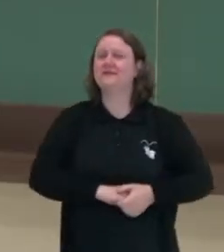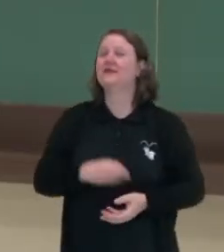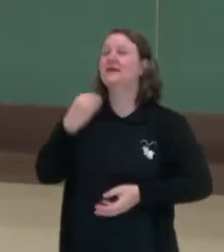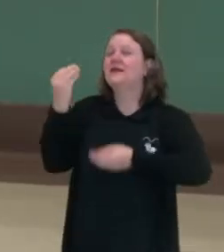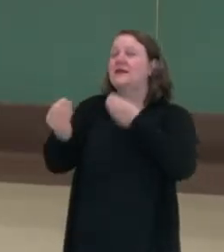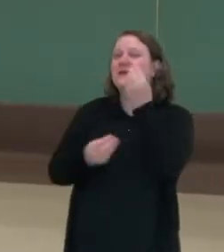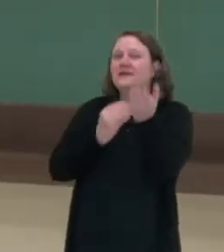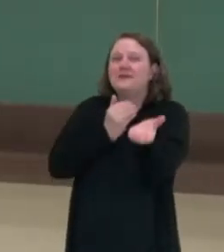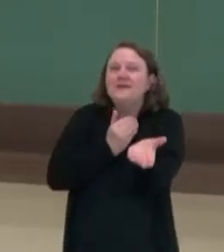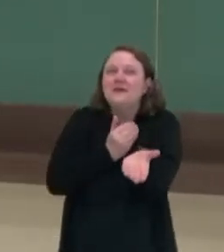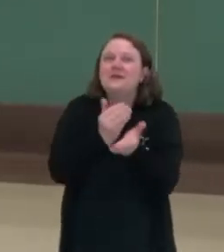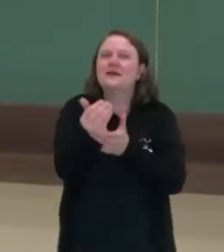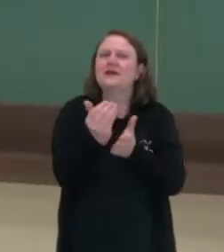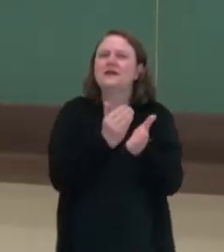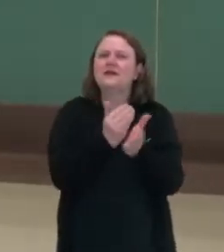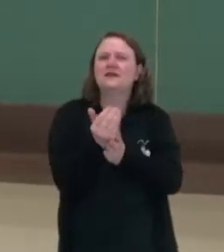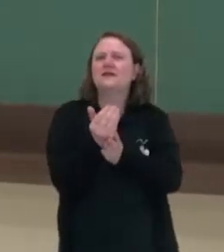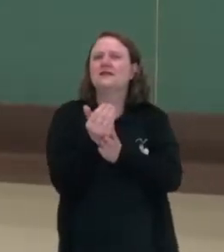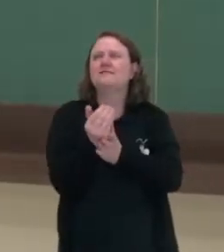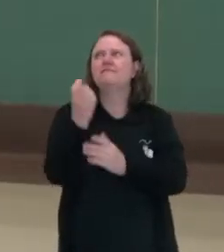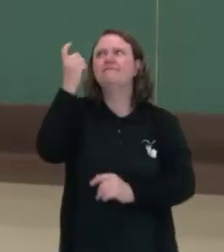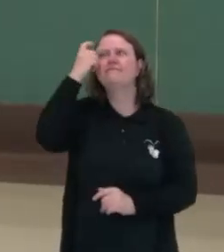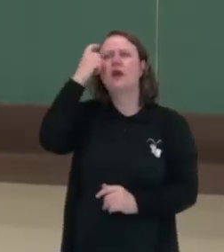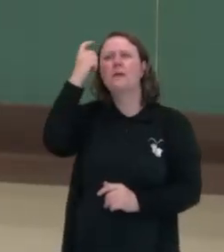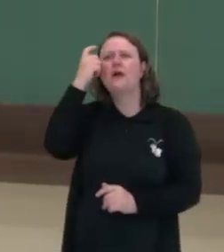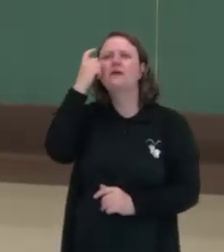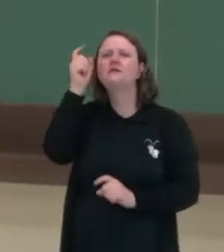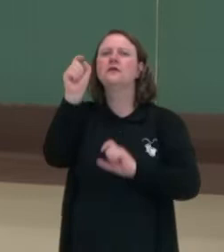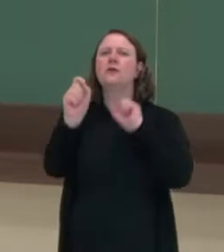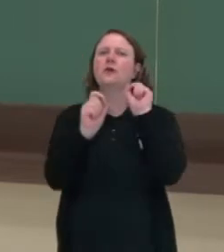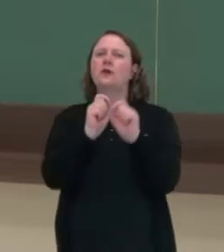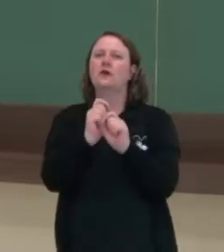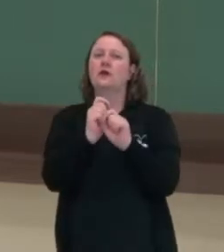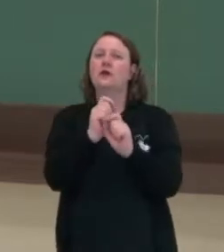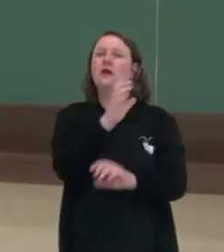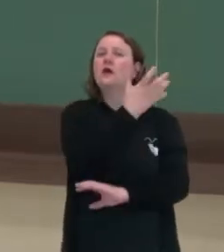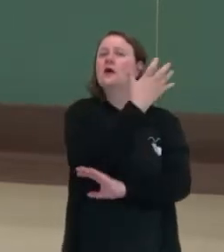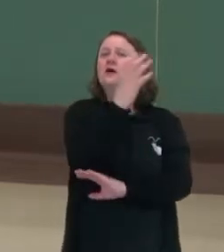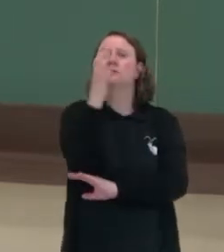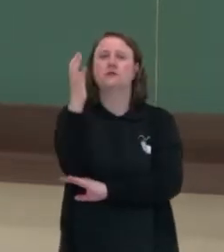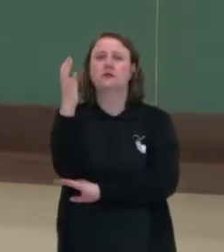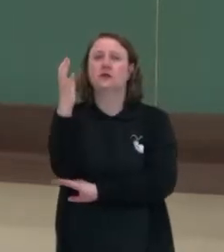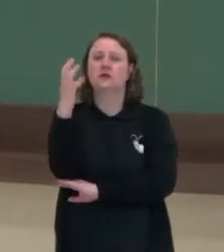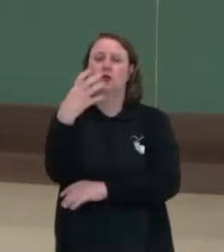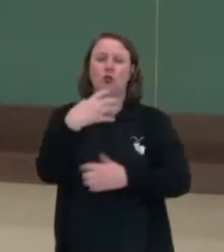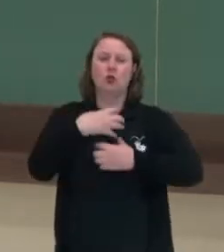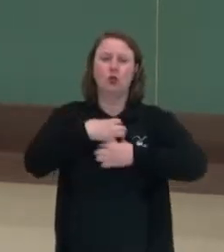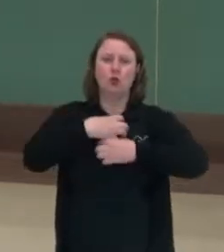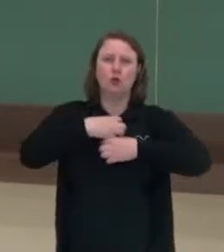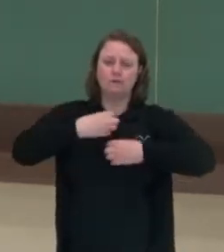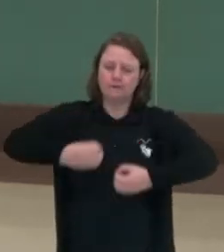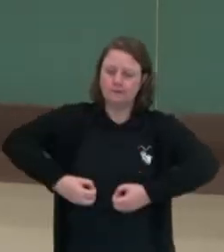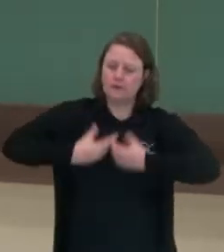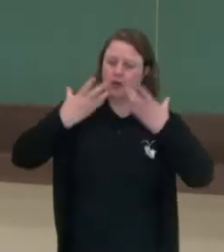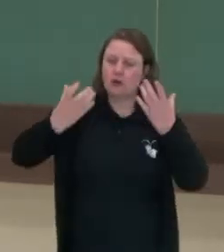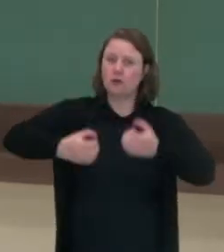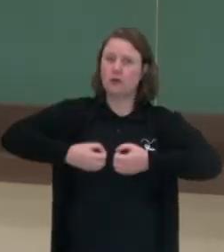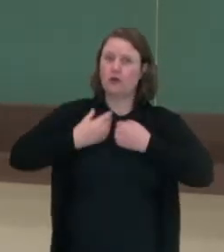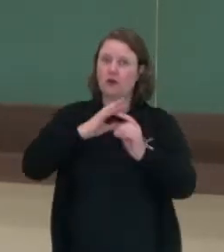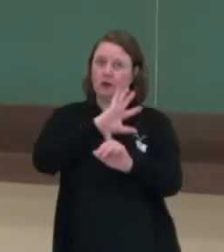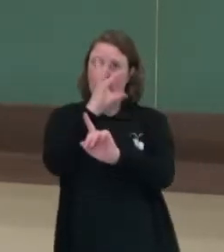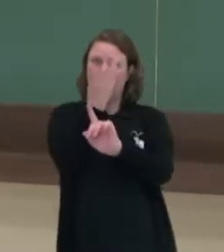começaram a se preocupar com a natureza como forma de expressão artística?